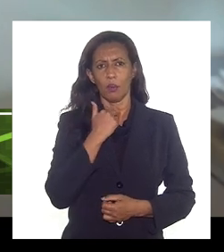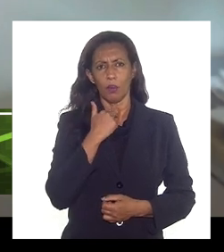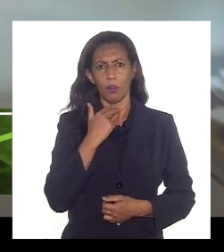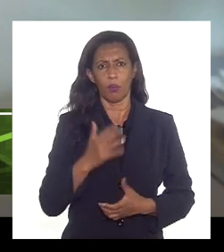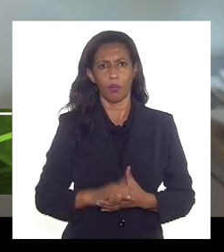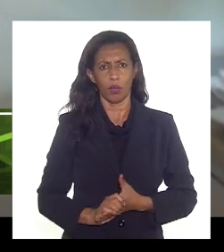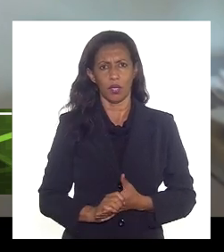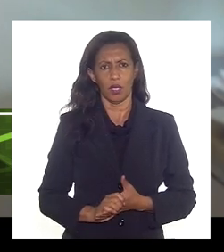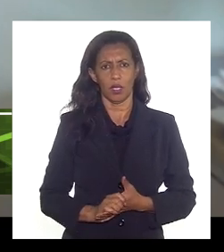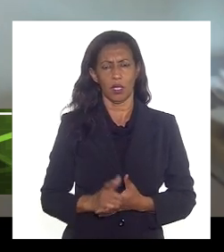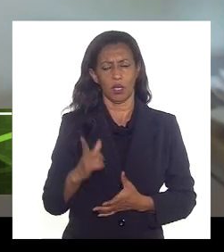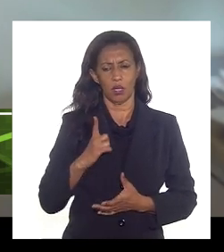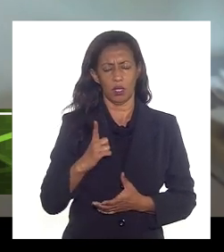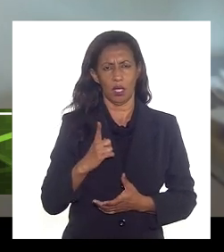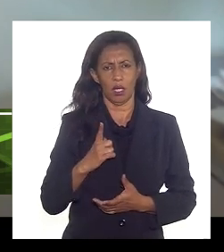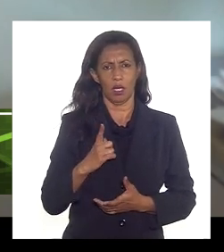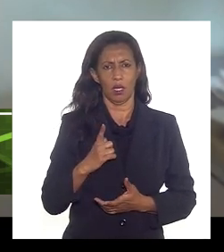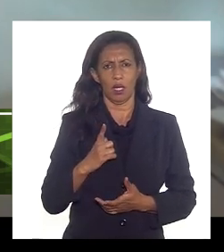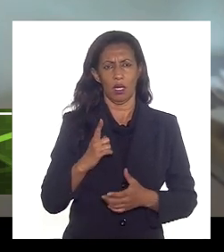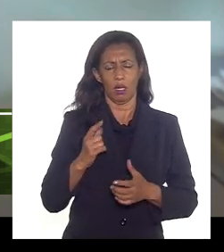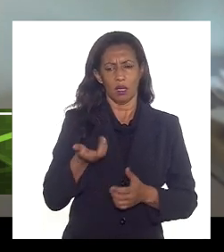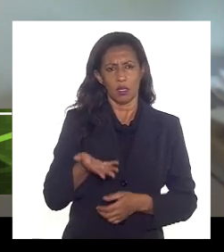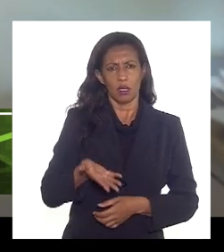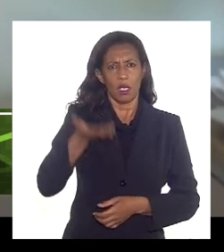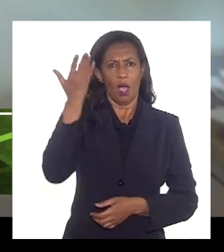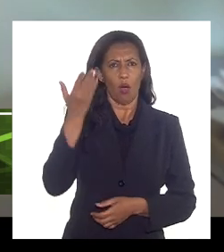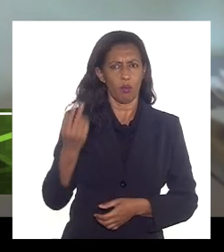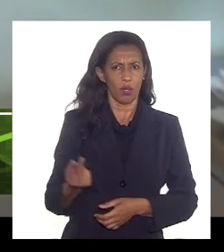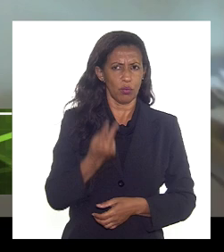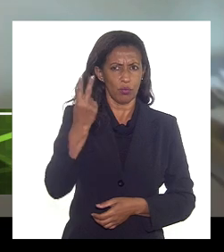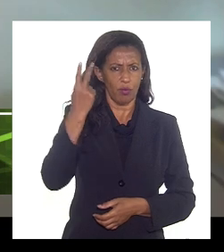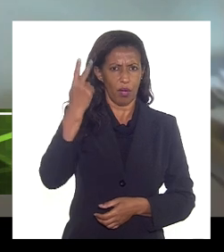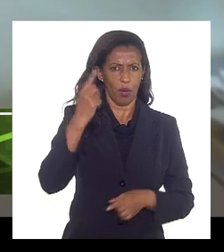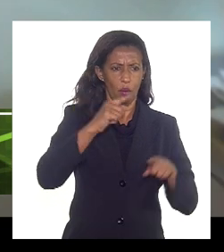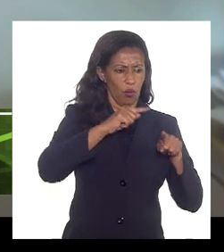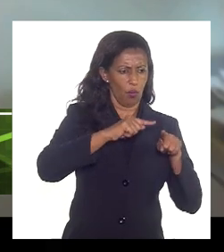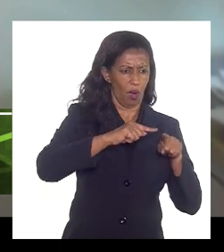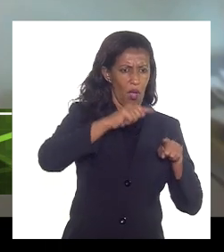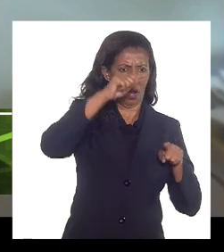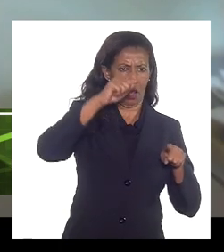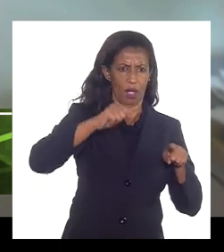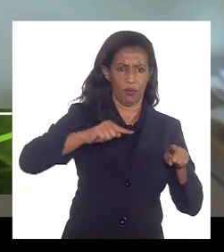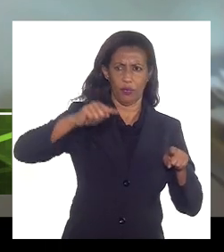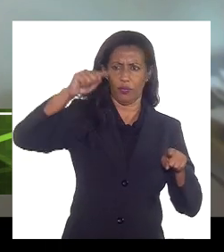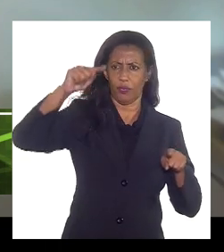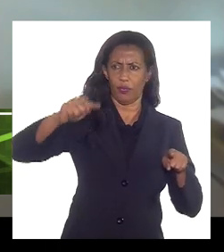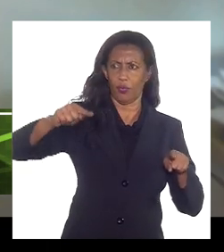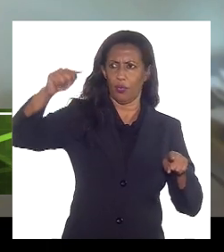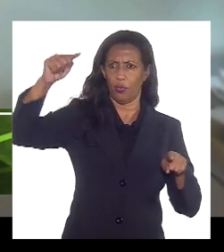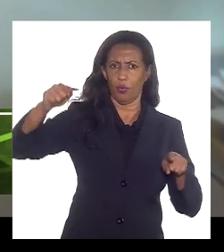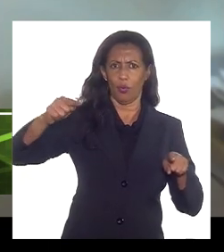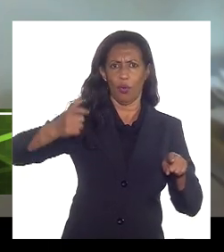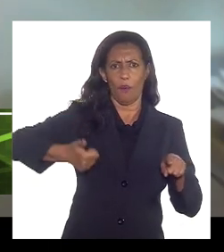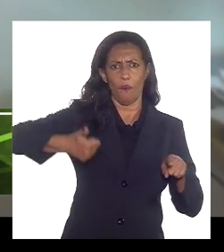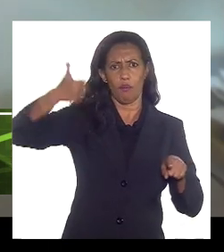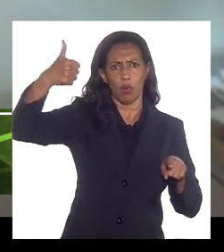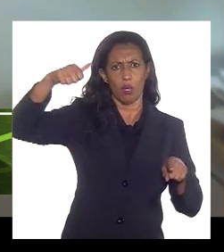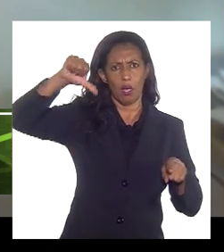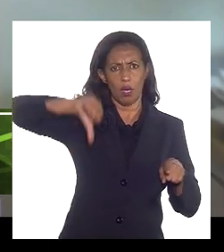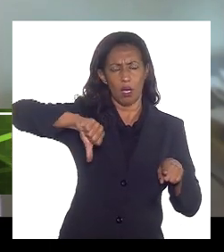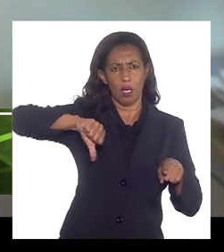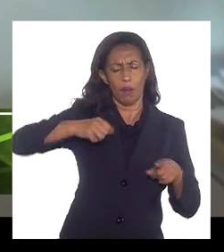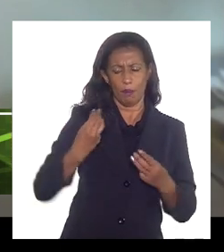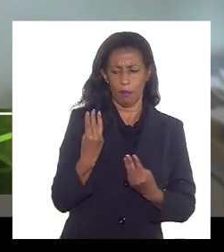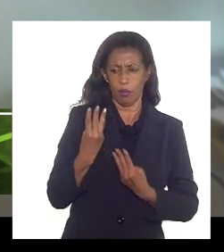questão do reajustamento uma conta gráfica de variações positivas e negativas por